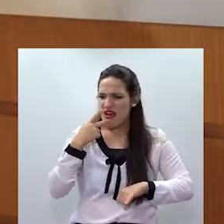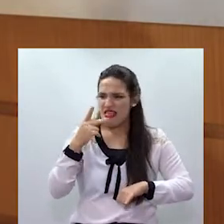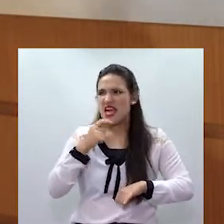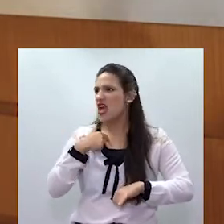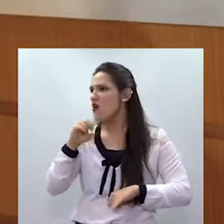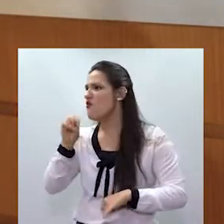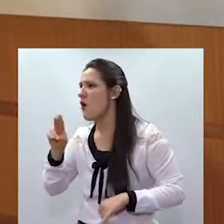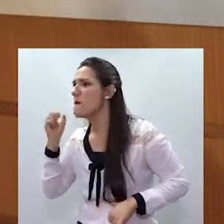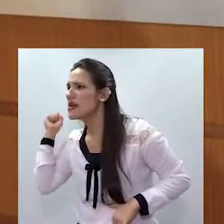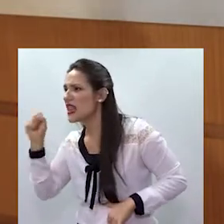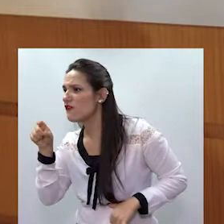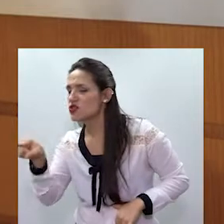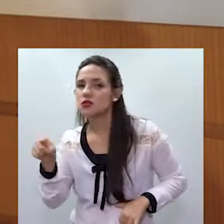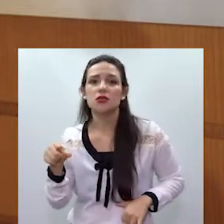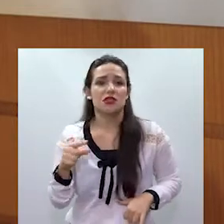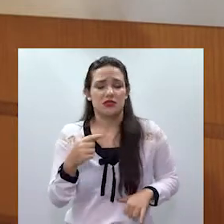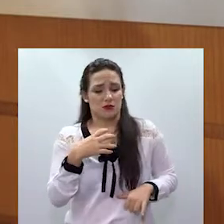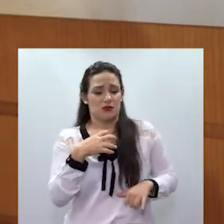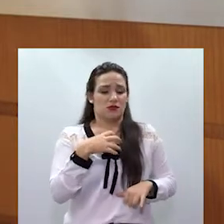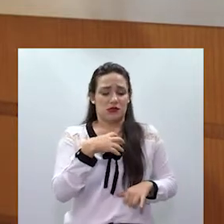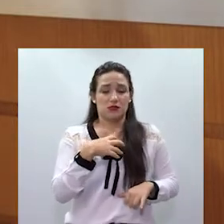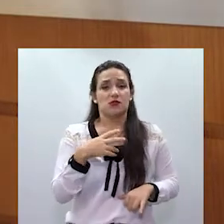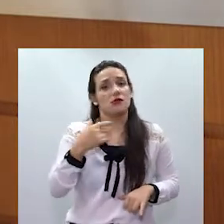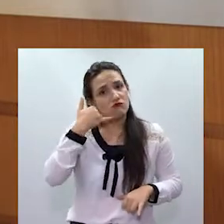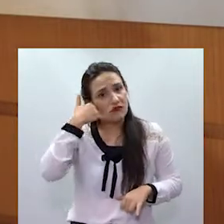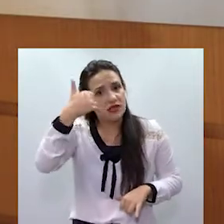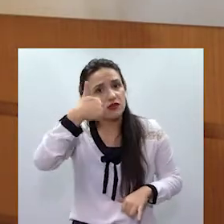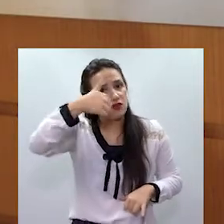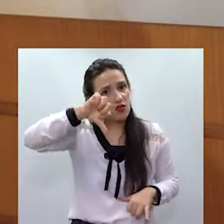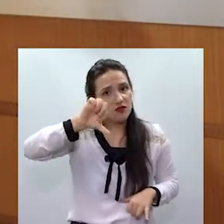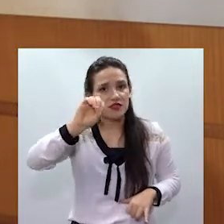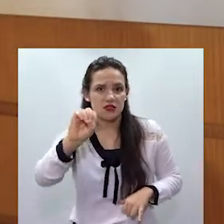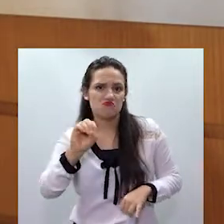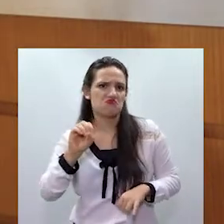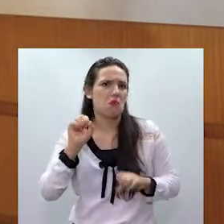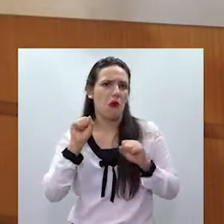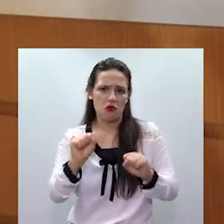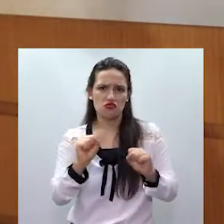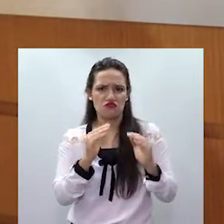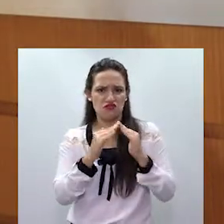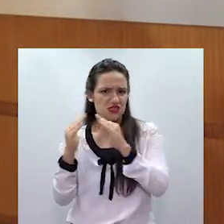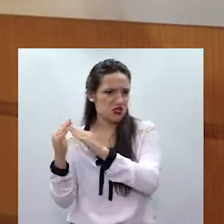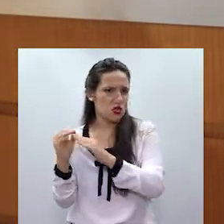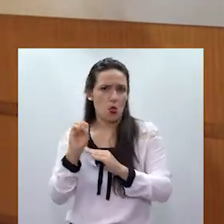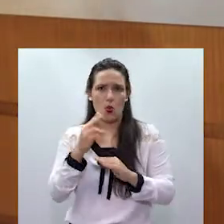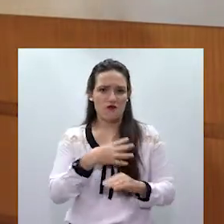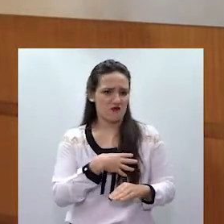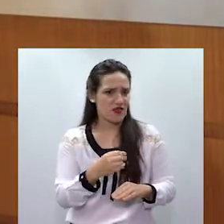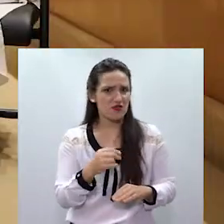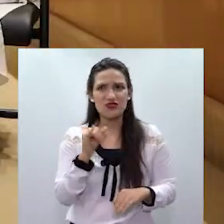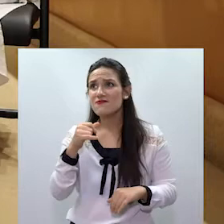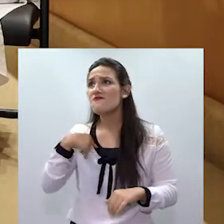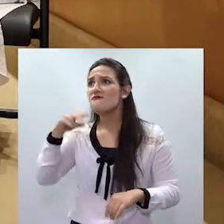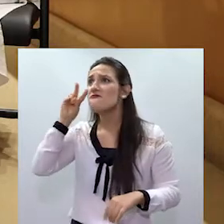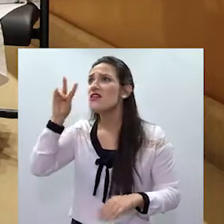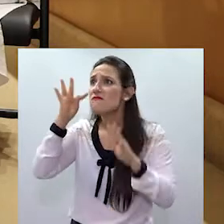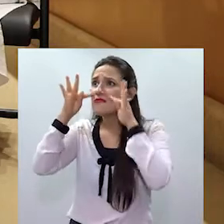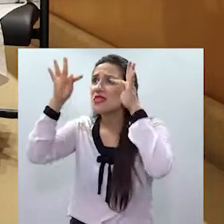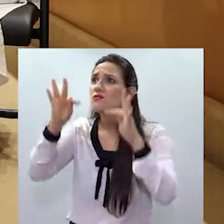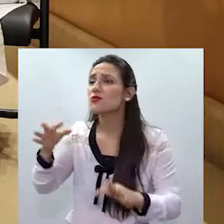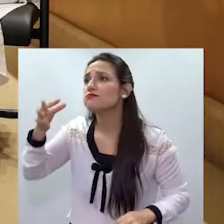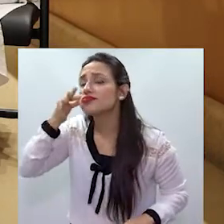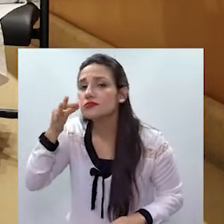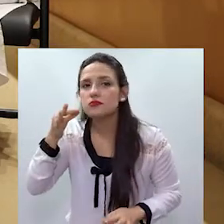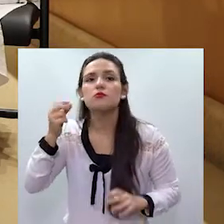das ameaças, ela deve acionar o 190. Ela, os vizinhos, os filhos que invariavelmente presenciam essas agressões.